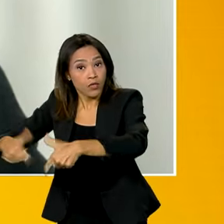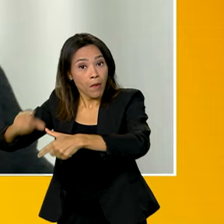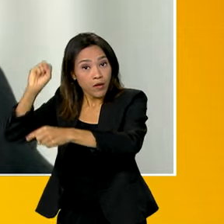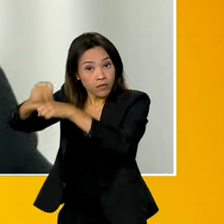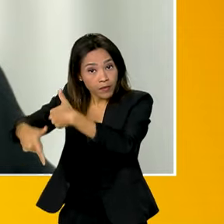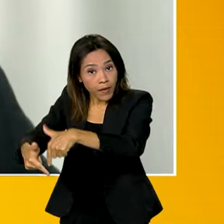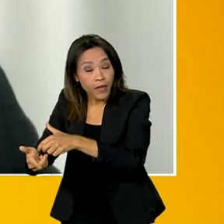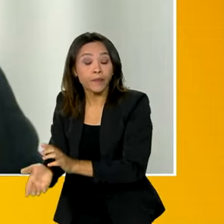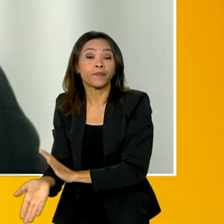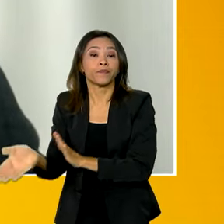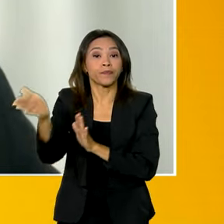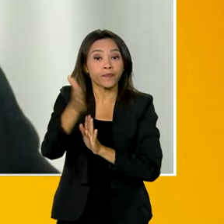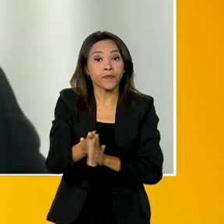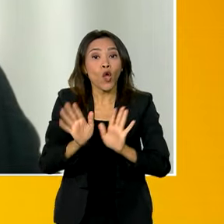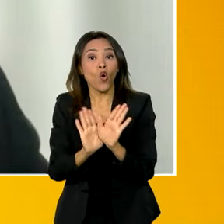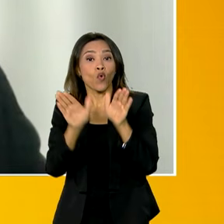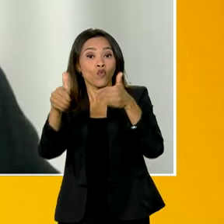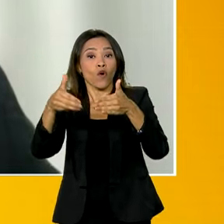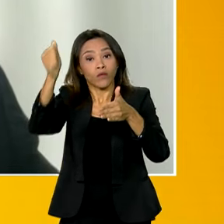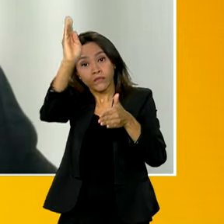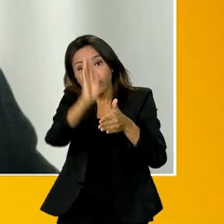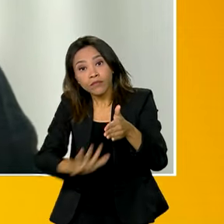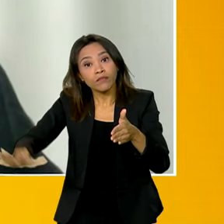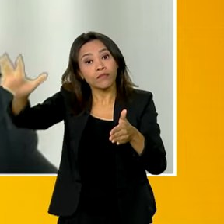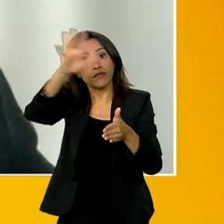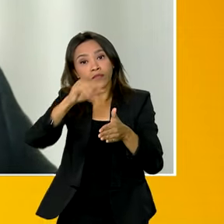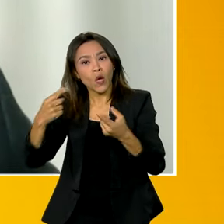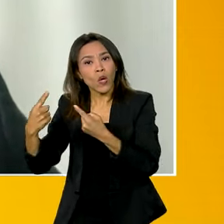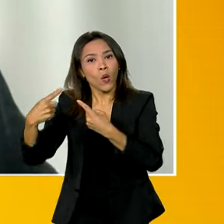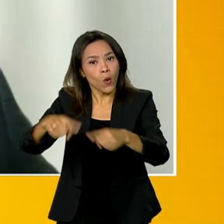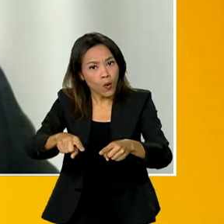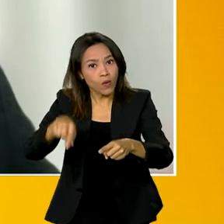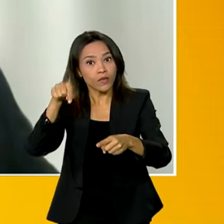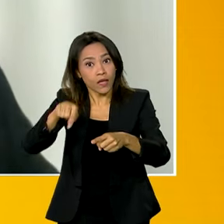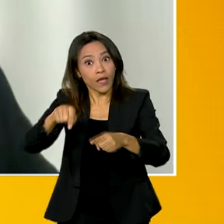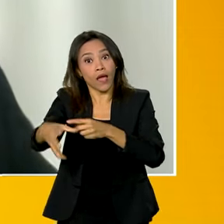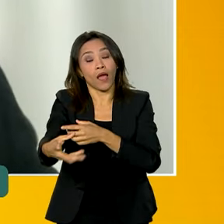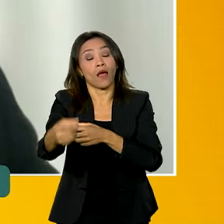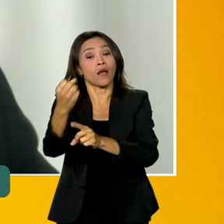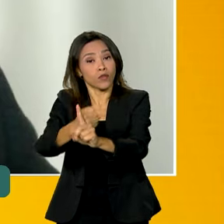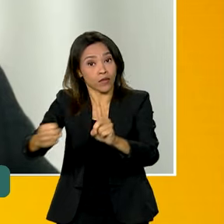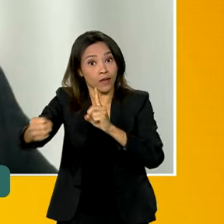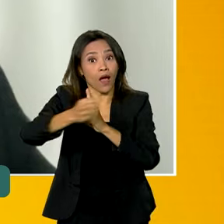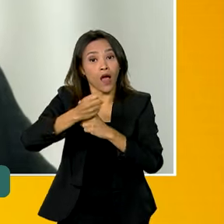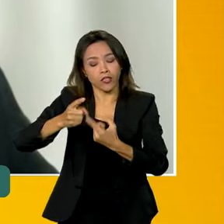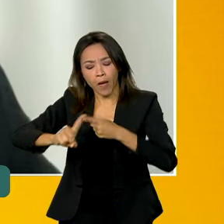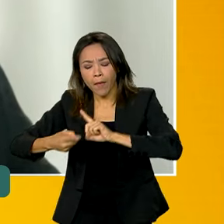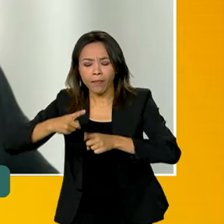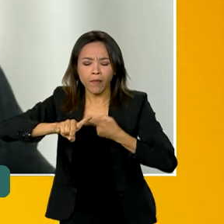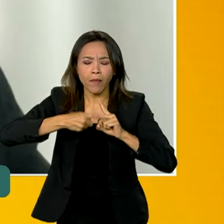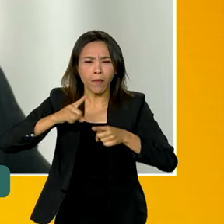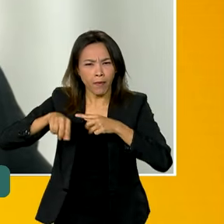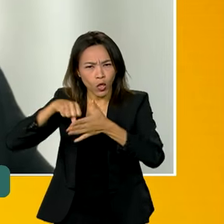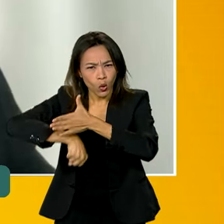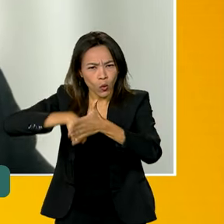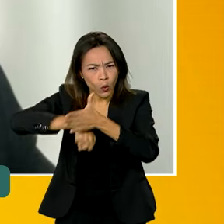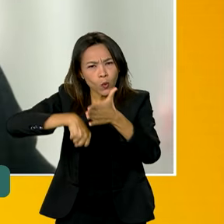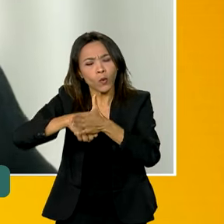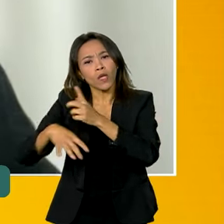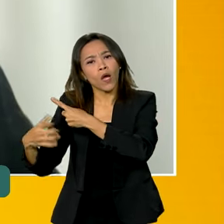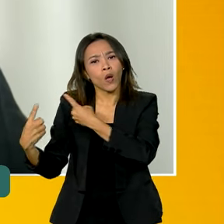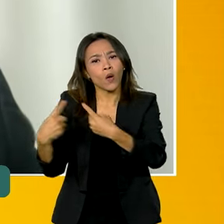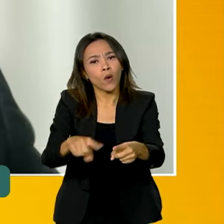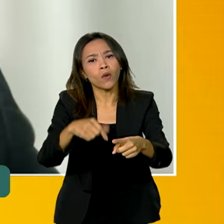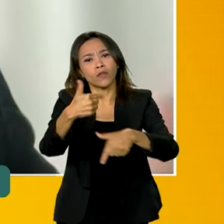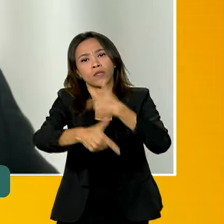Fórum Nacional de Prevenção e Erradicação do Trabalho Infantil. É uma entidade da sociedade civil muito importante também nessa luta contra o trabalho infantil.